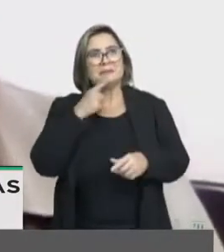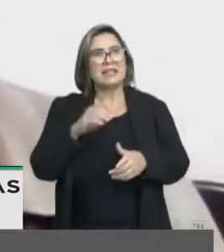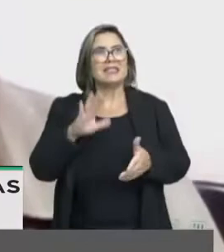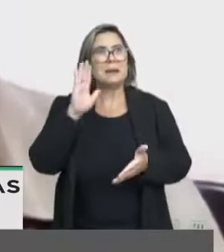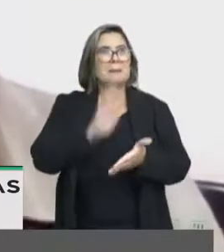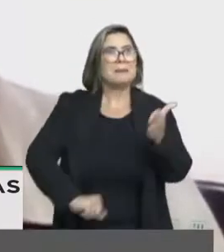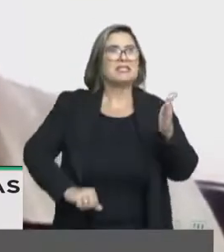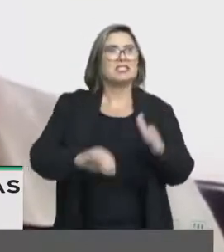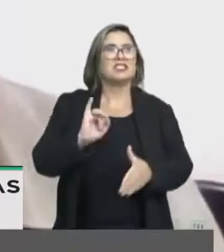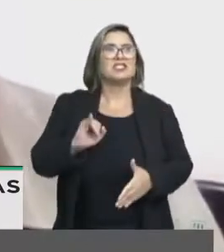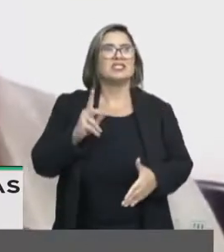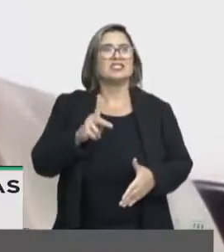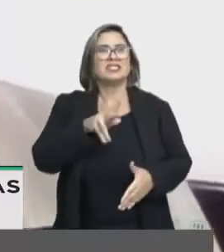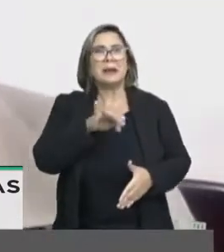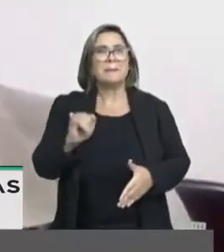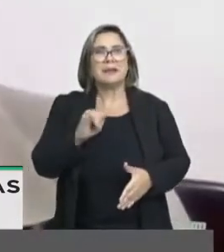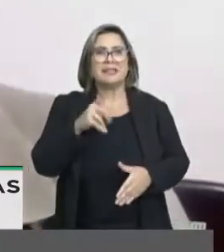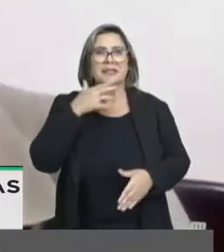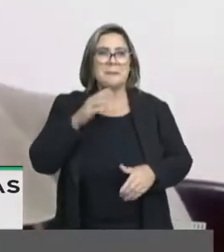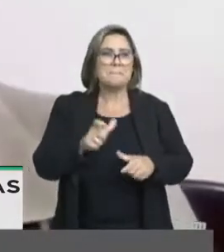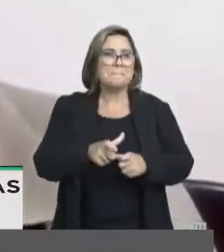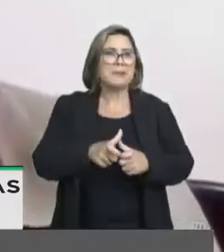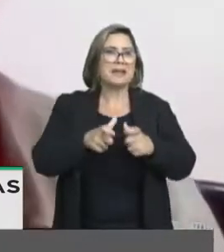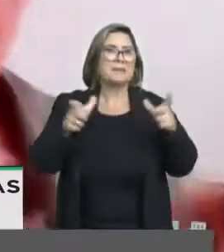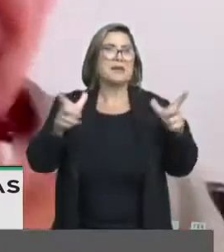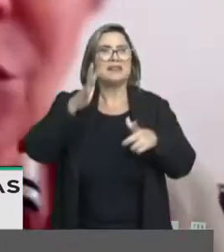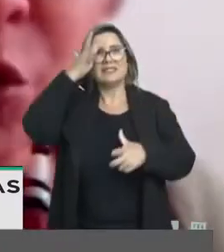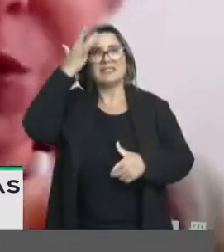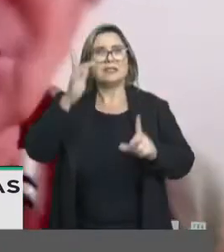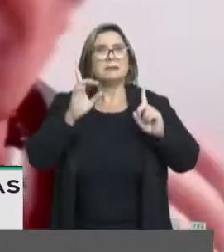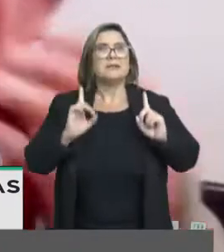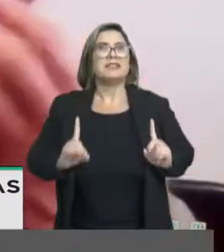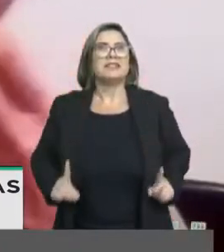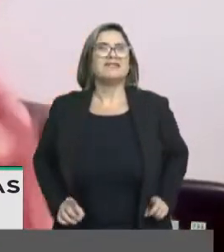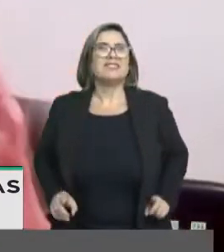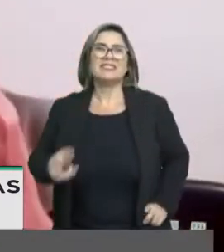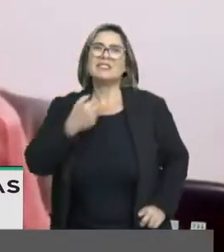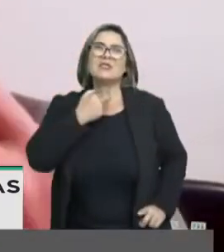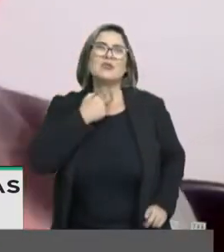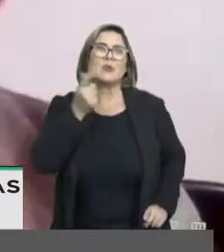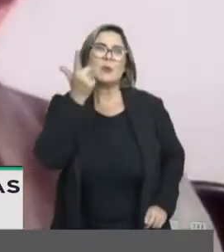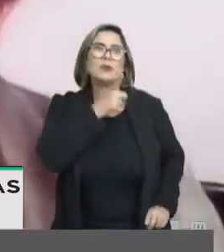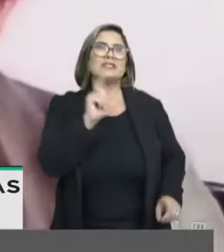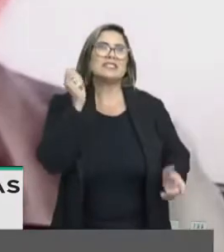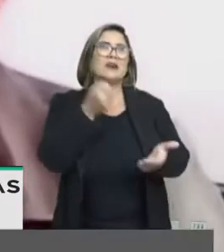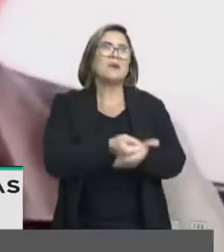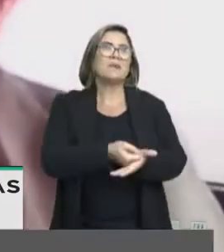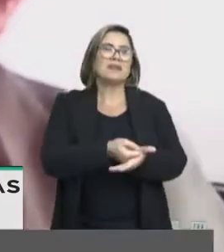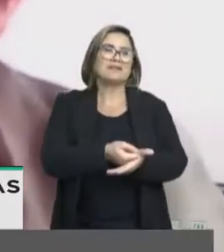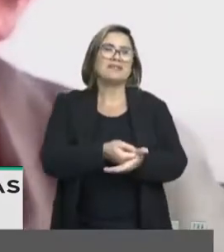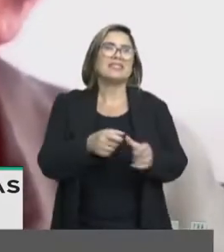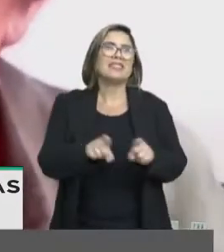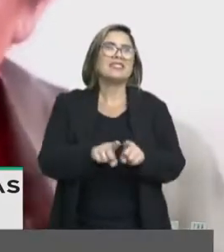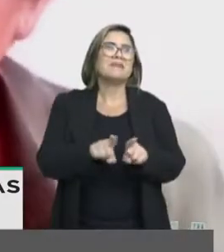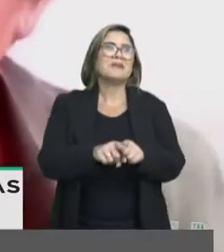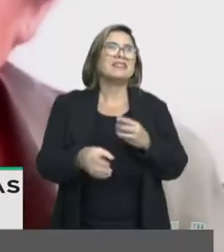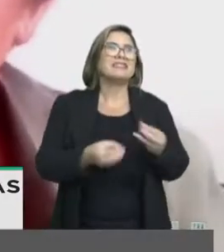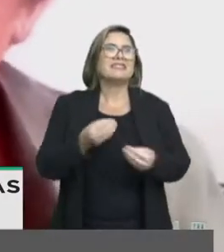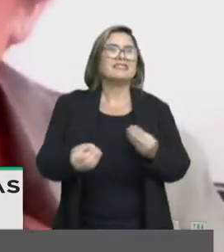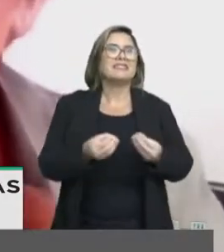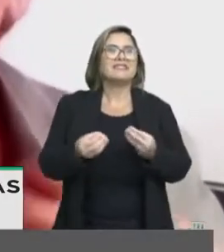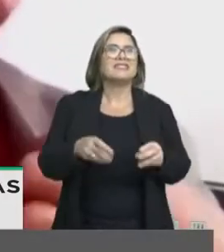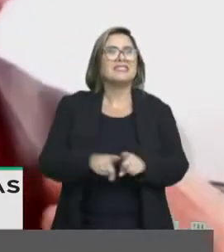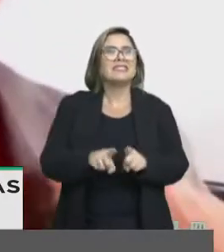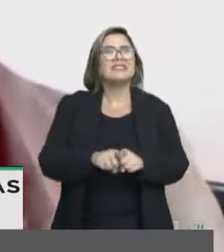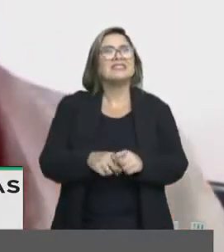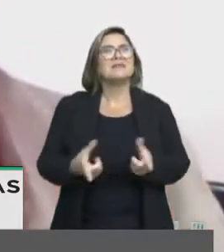esmagadoríssima maioria dos veículos, para que as pessoas com deficiência possam ter condições mais acessíveis